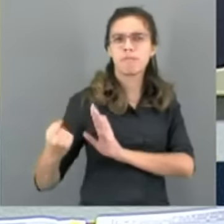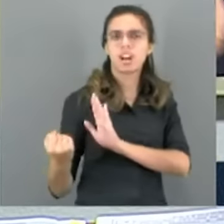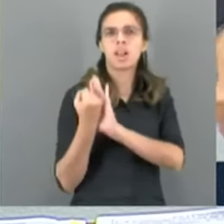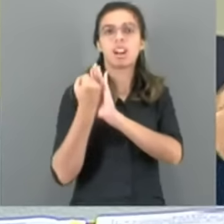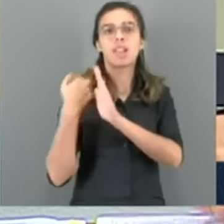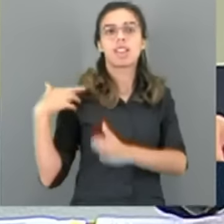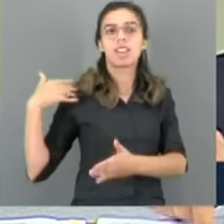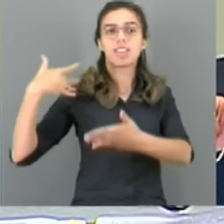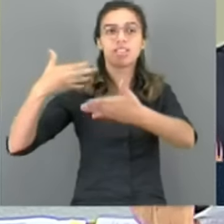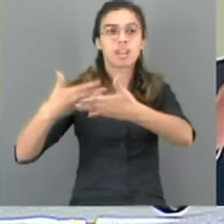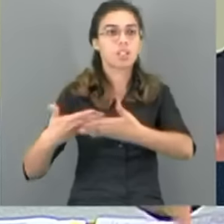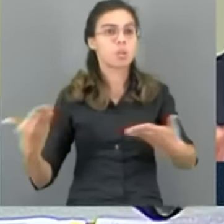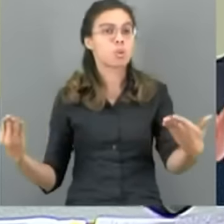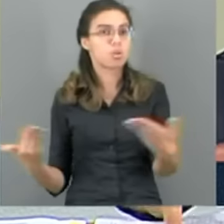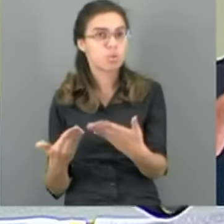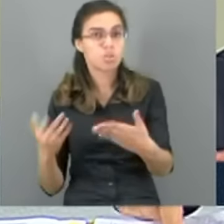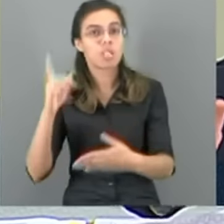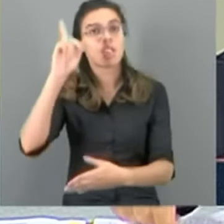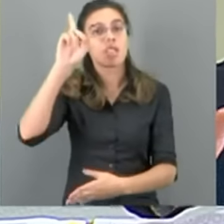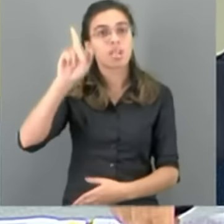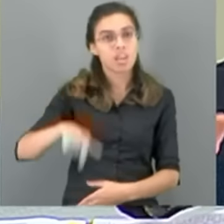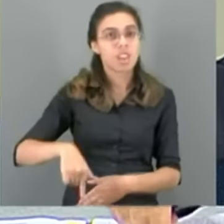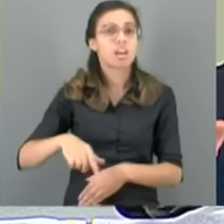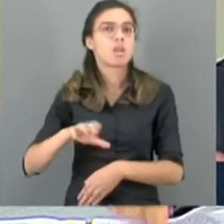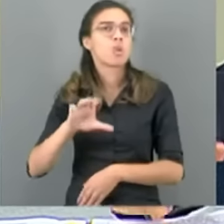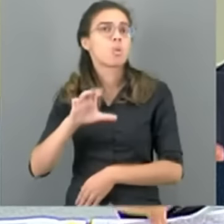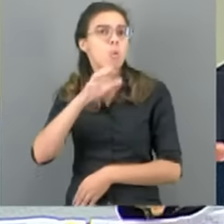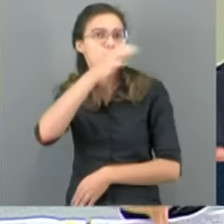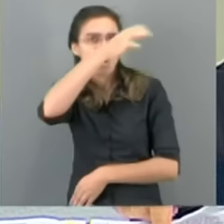até hoje nós estamos discutindo aqui, que é o Código Consumidor.